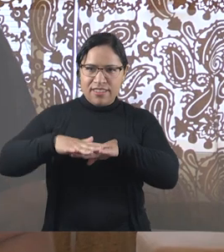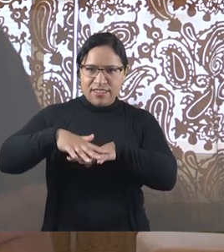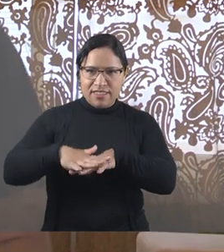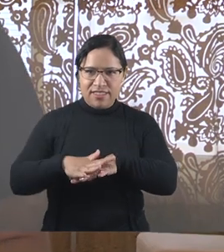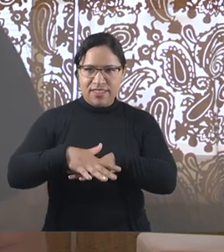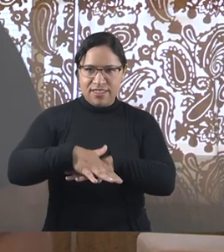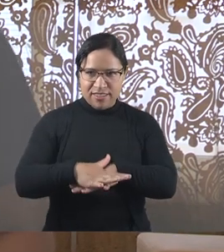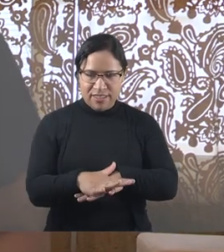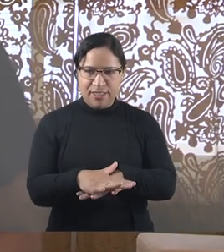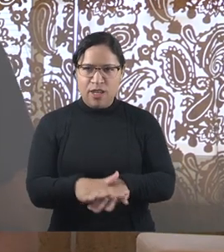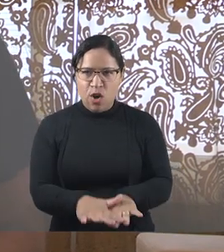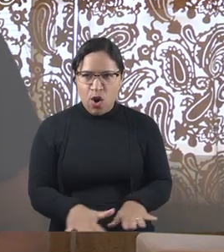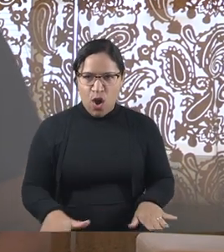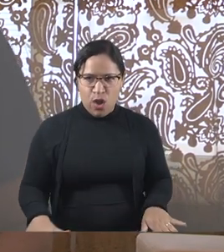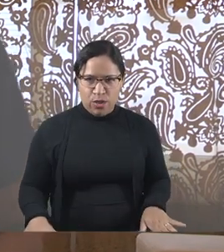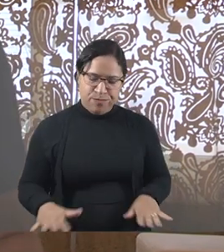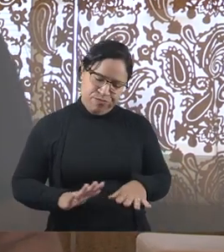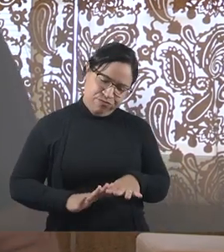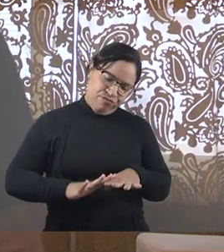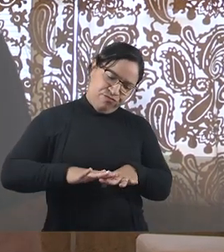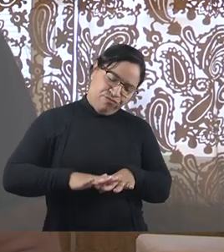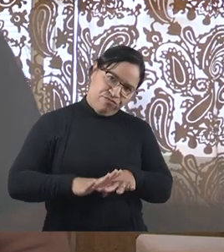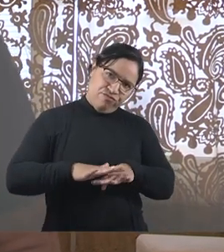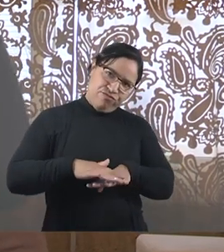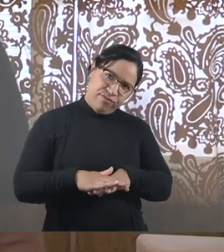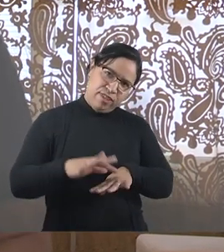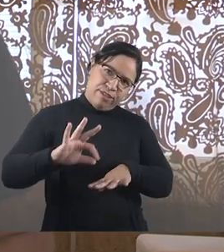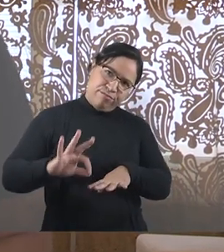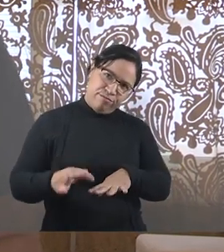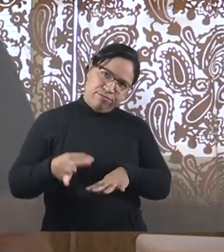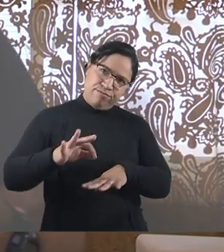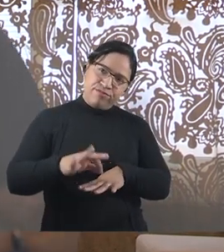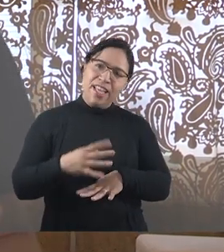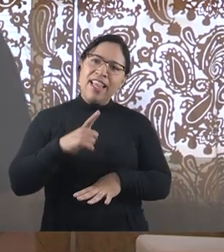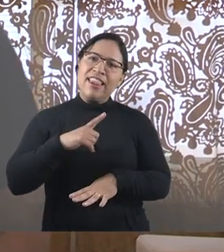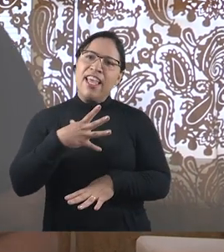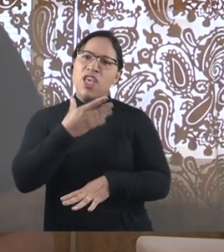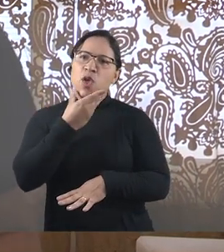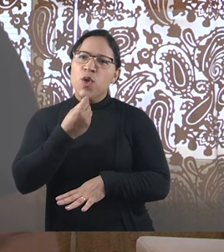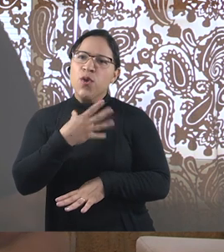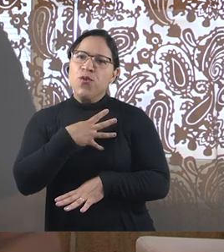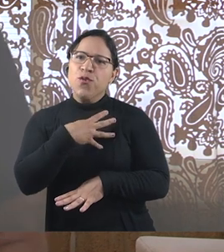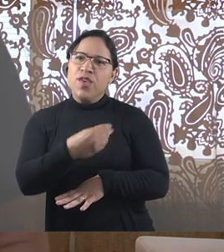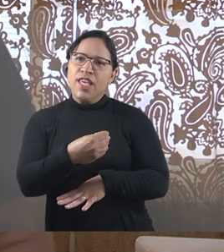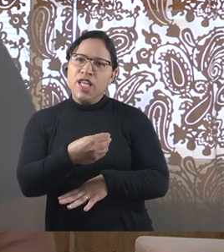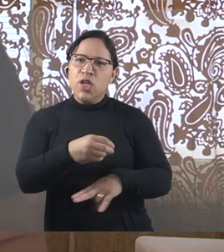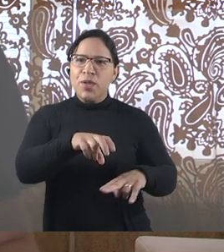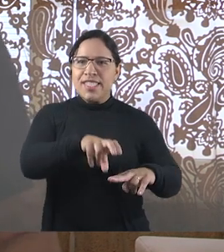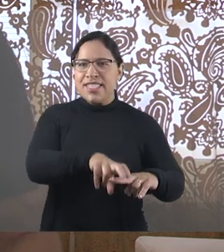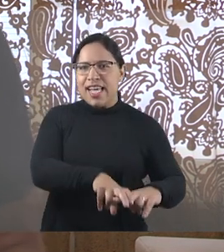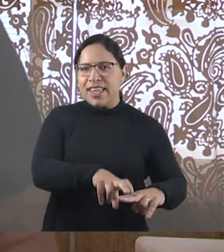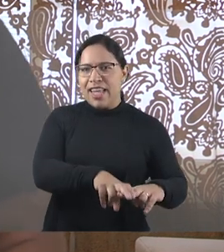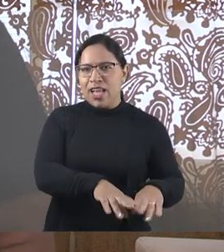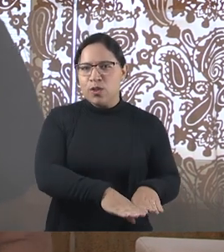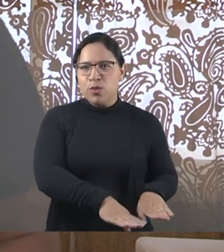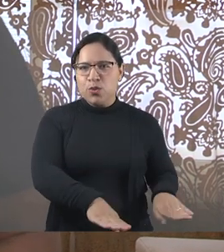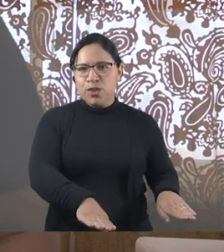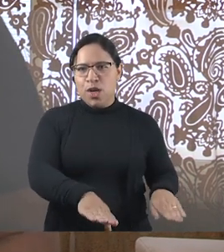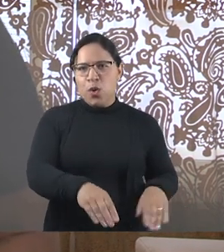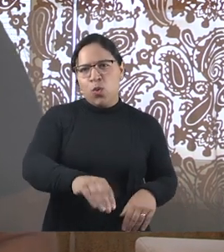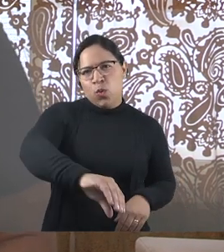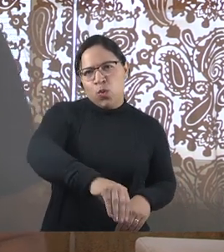como o tapeceiro. O homem foi incumbido de realizar um tapete, de tecer um tapete belo, grande.